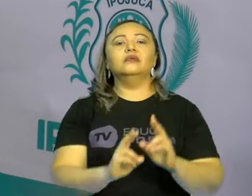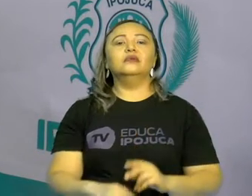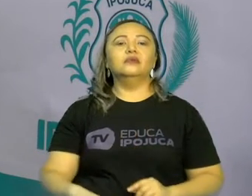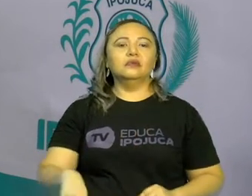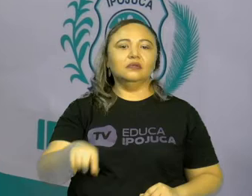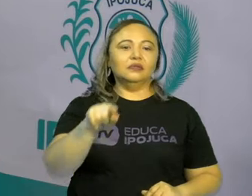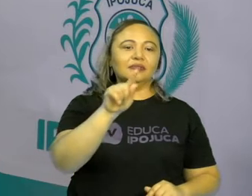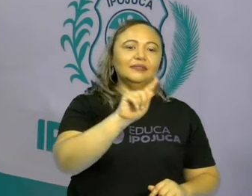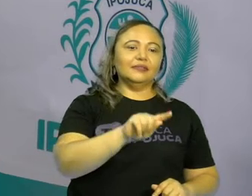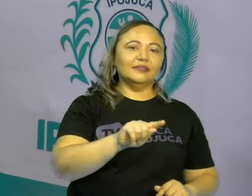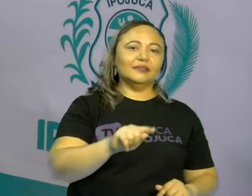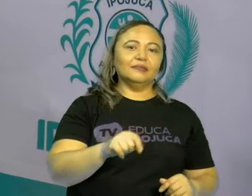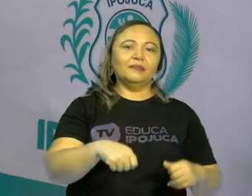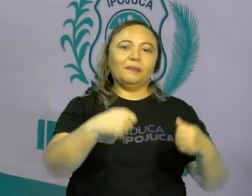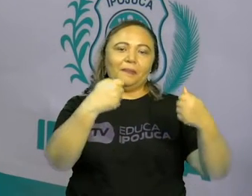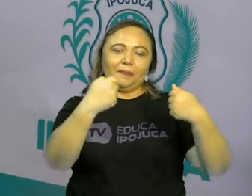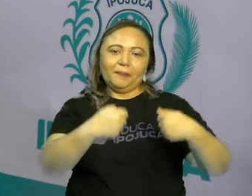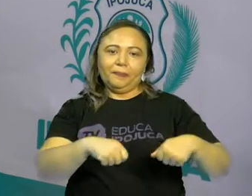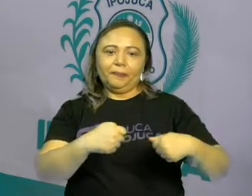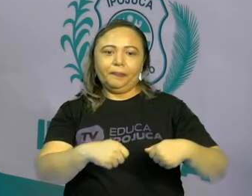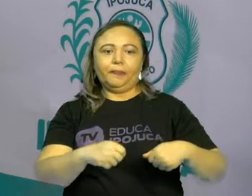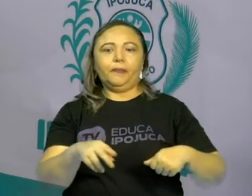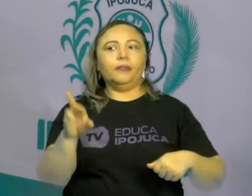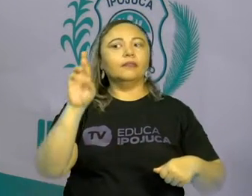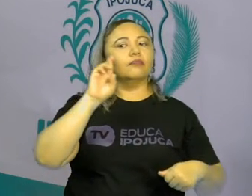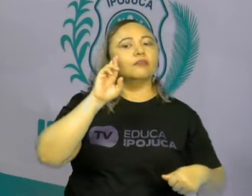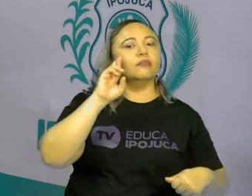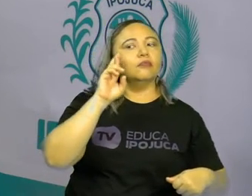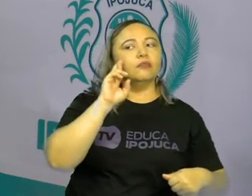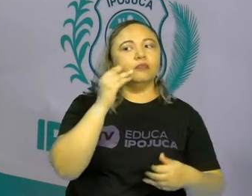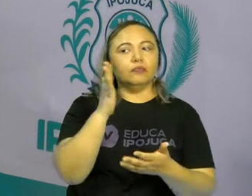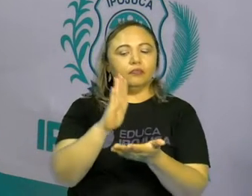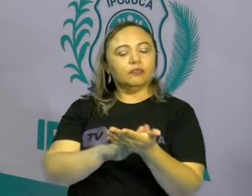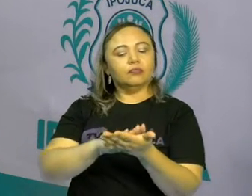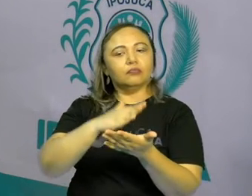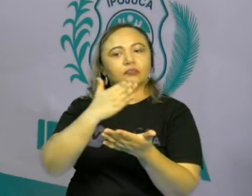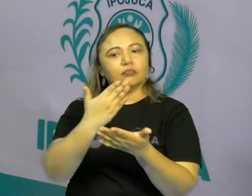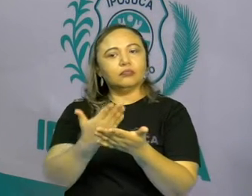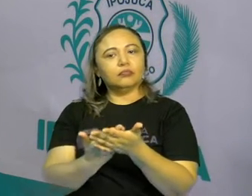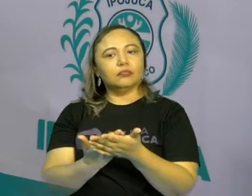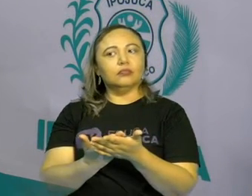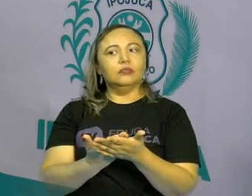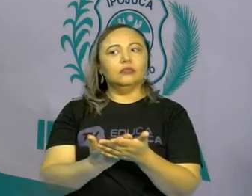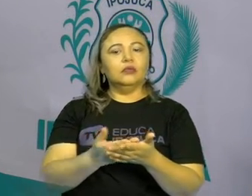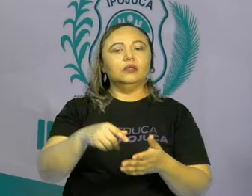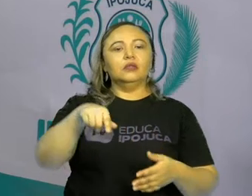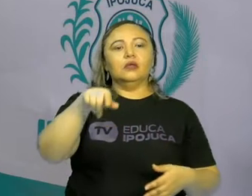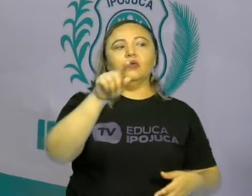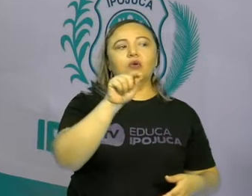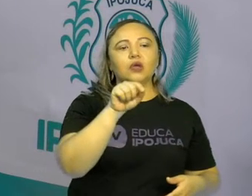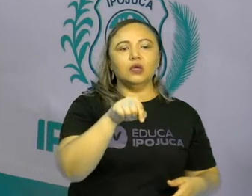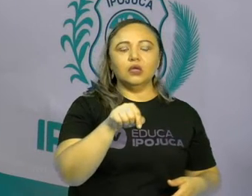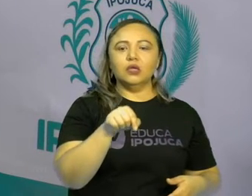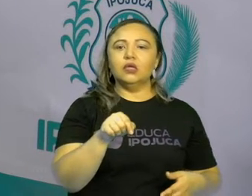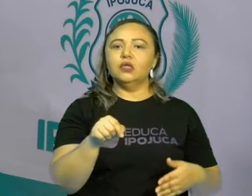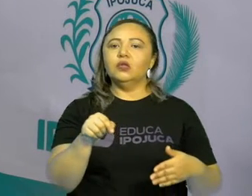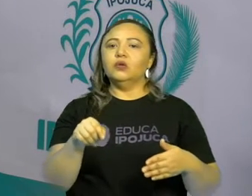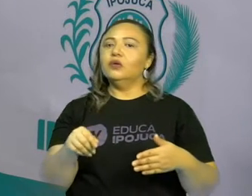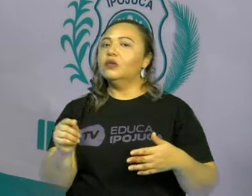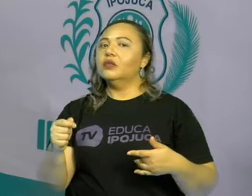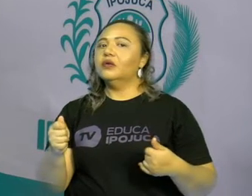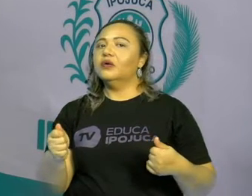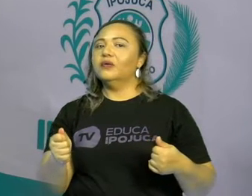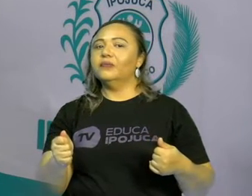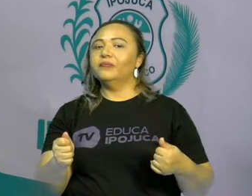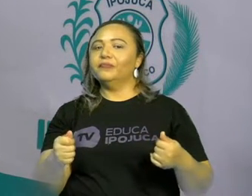Raquel que está ali, ó, para interpretar a nossa aula. Então quando eu dependo dela, eu estou fazendo